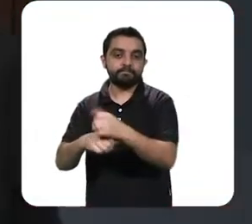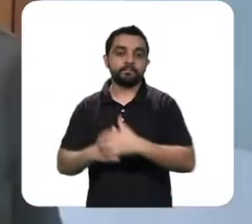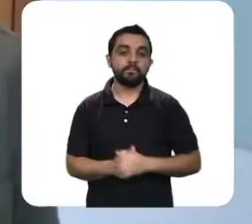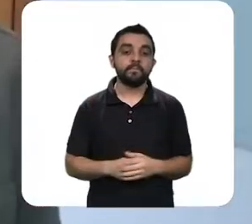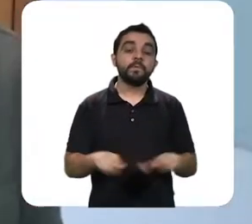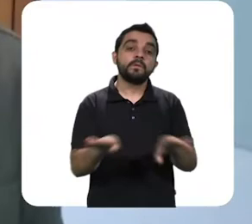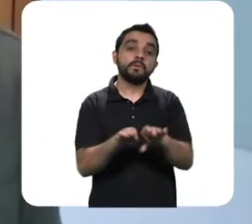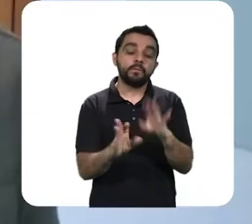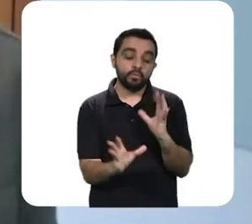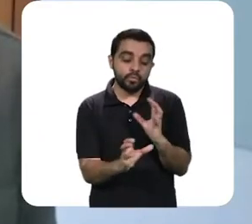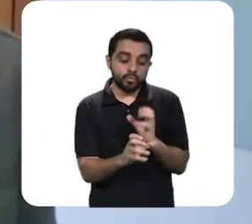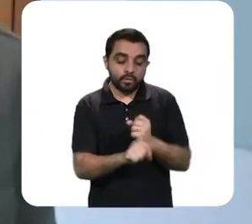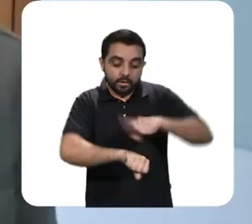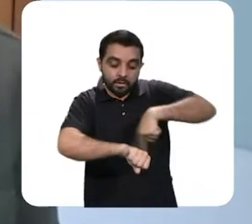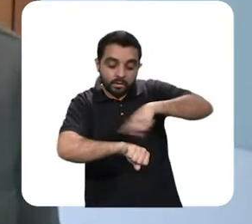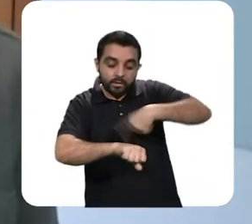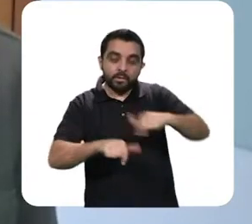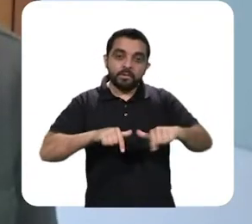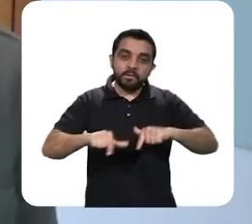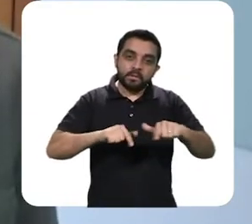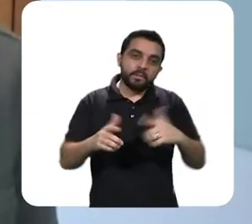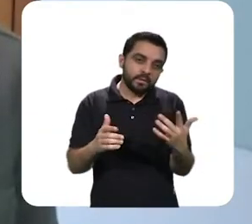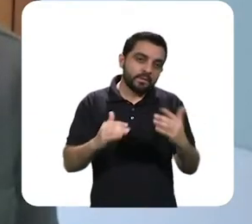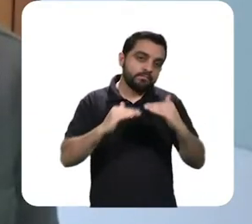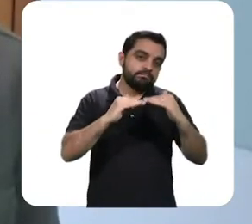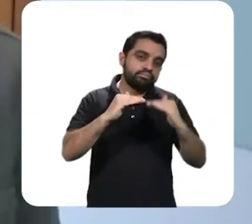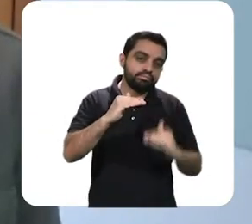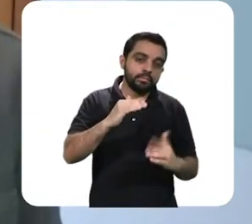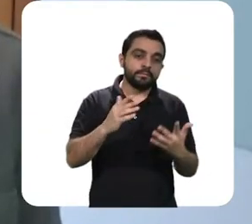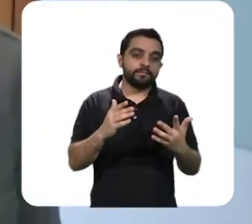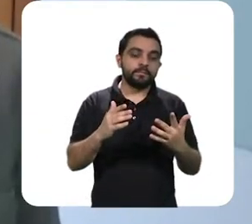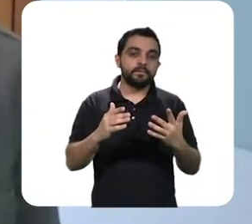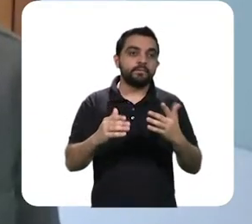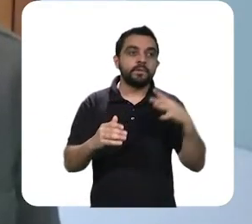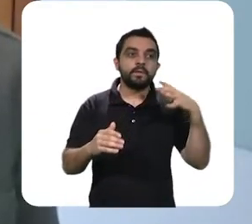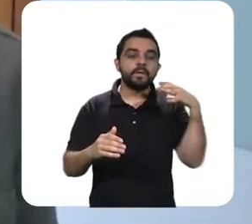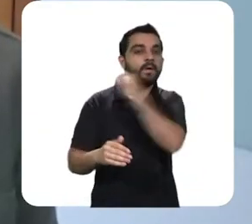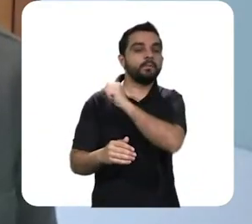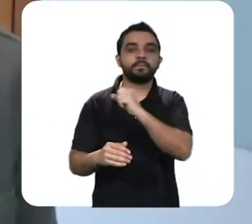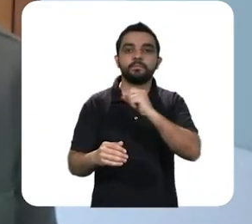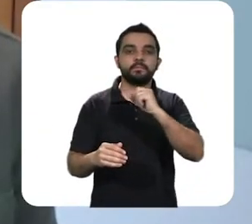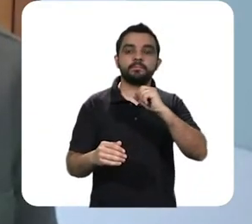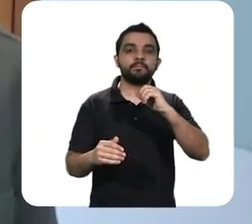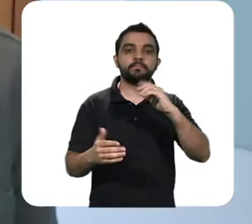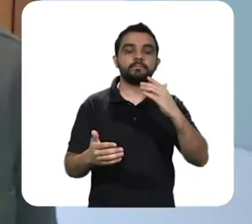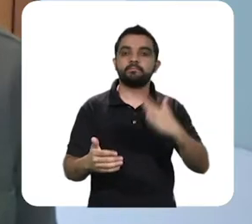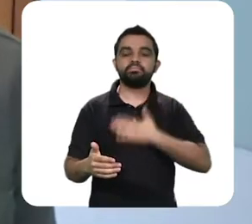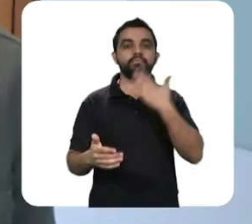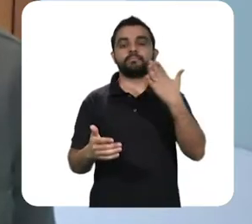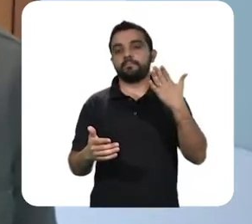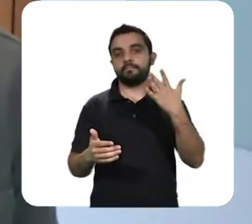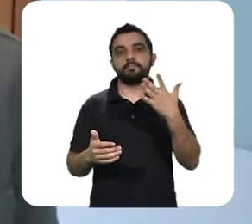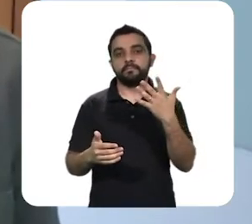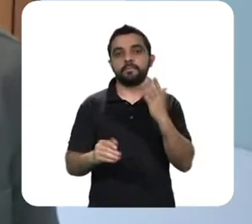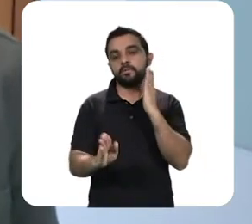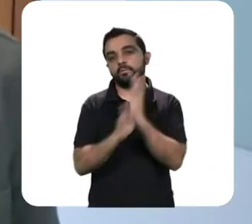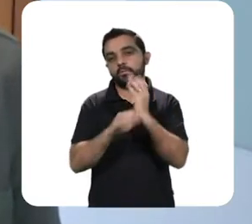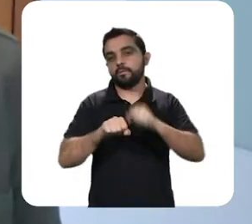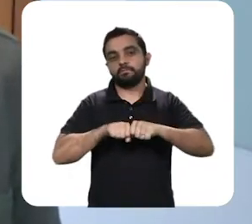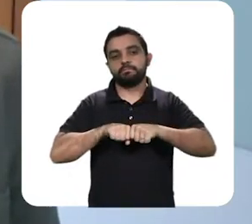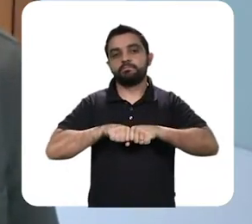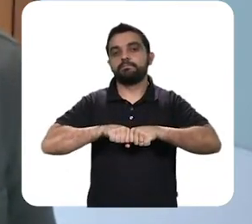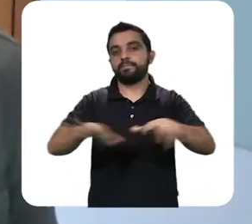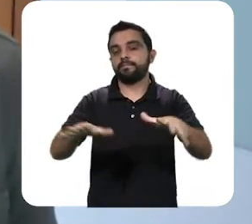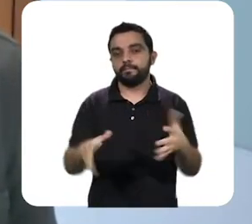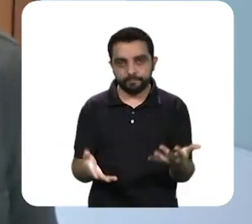o número de horas trabalhadas, efetivamente, está diminuindo. Isso tudo aconteceu muito rápido, pela característica de disseminação